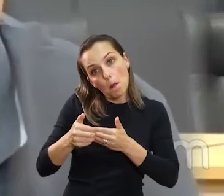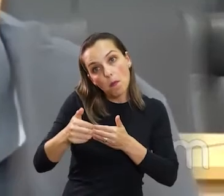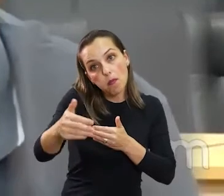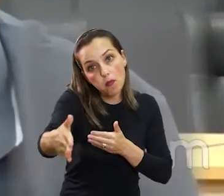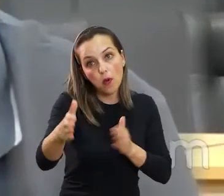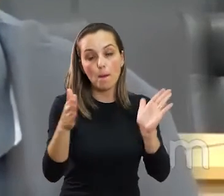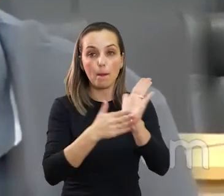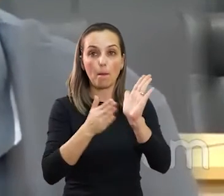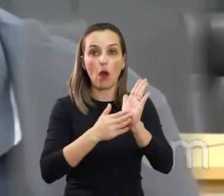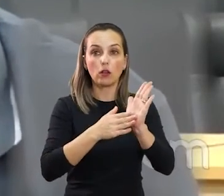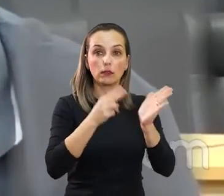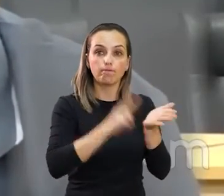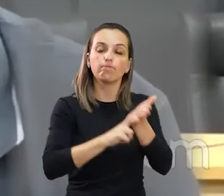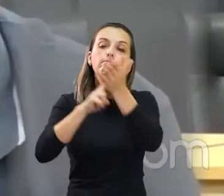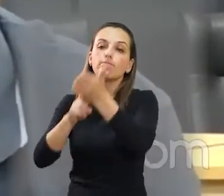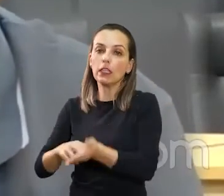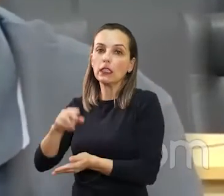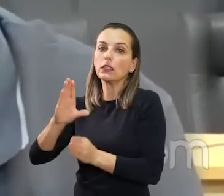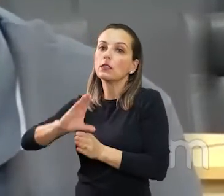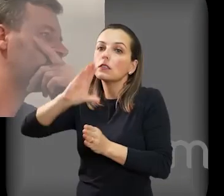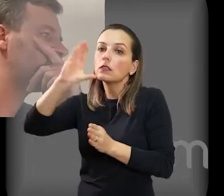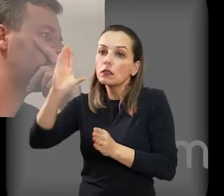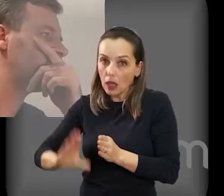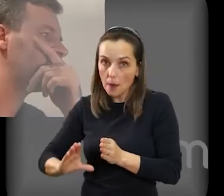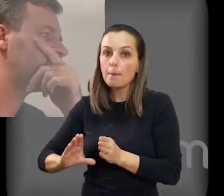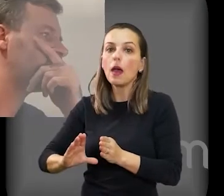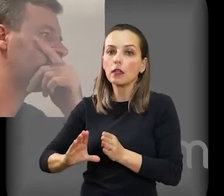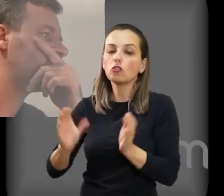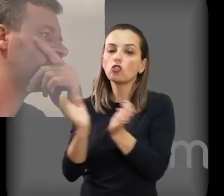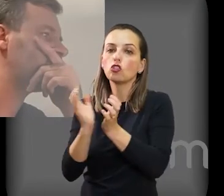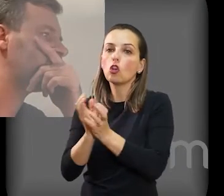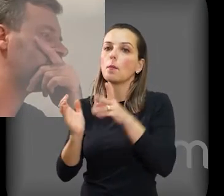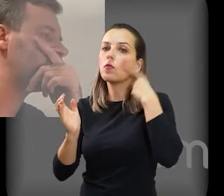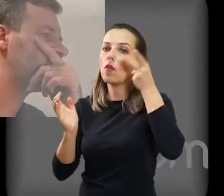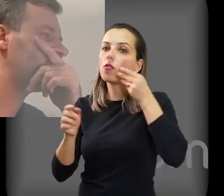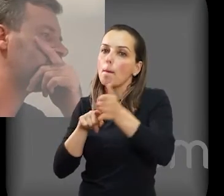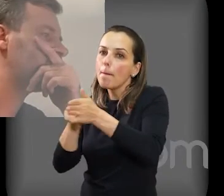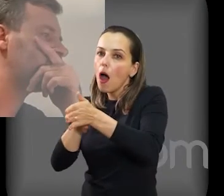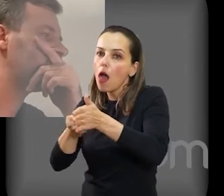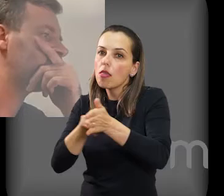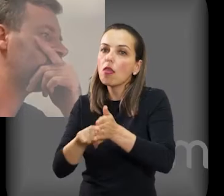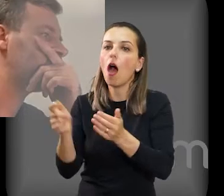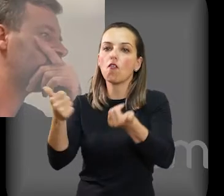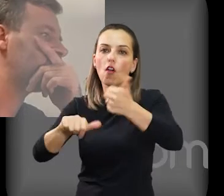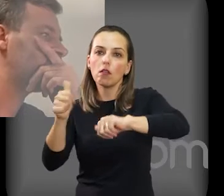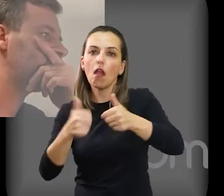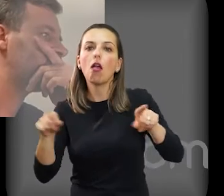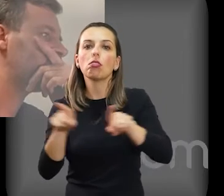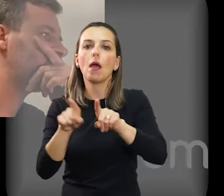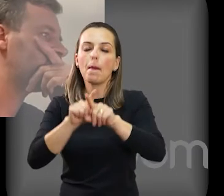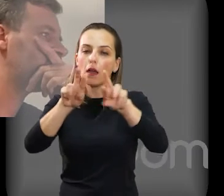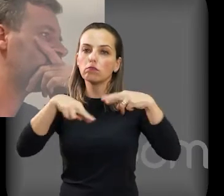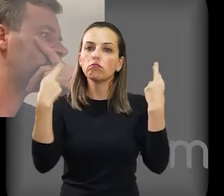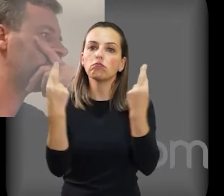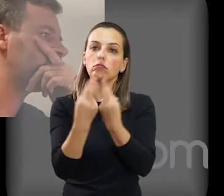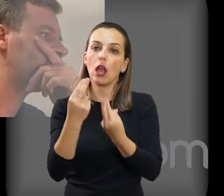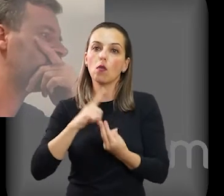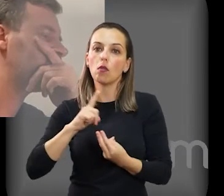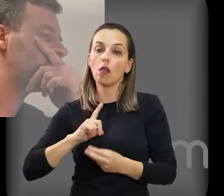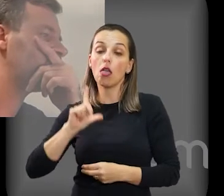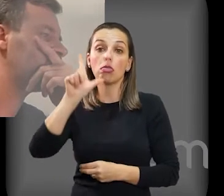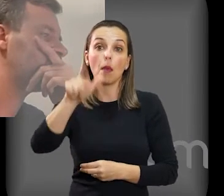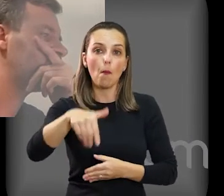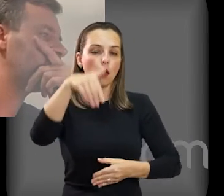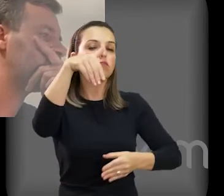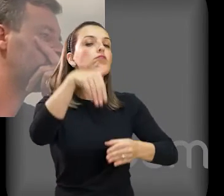seja colocada em prática, a proposta deve ser apresentada à Câmara para novos estudos e audiência antes da